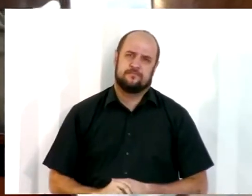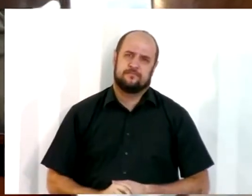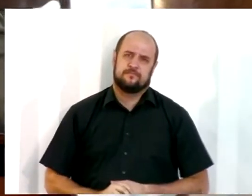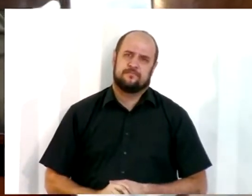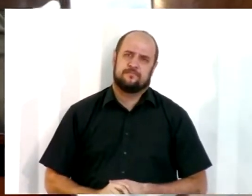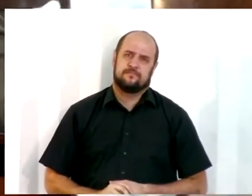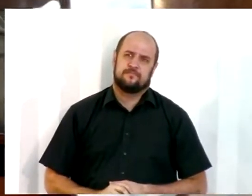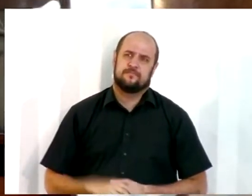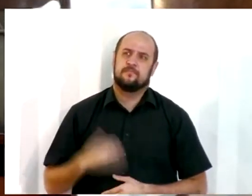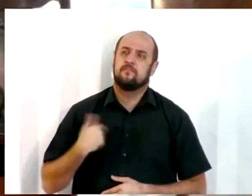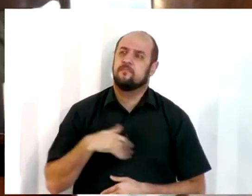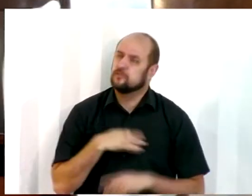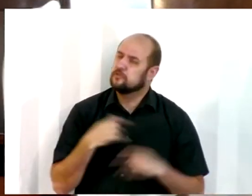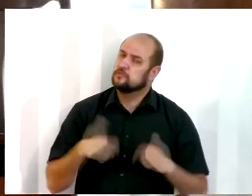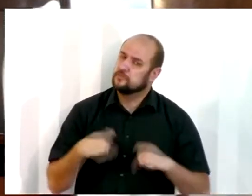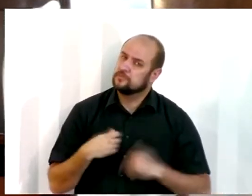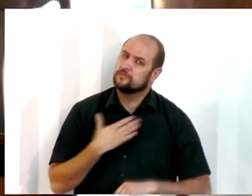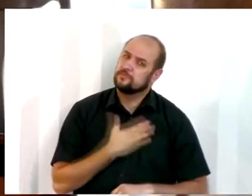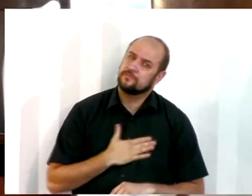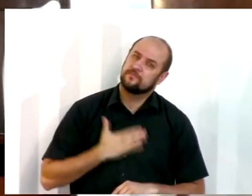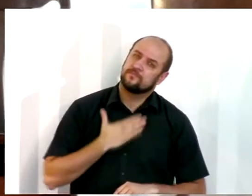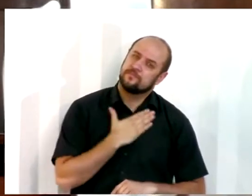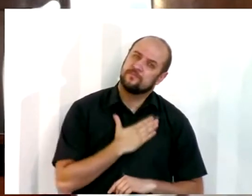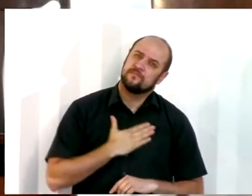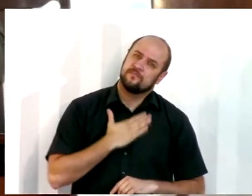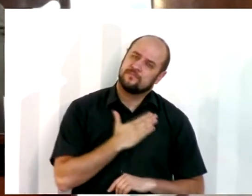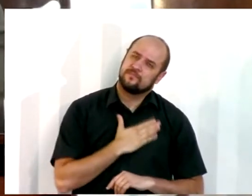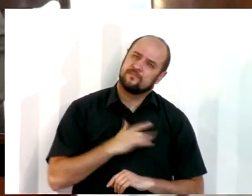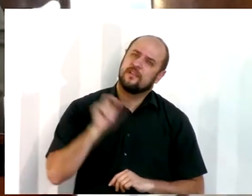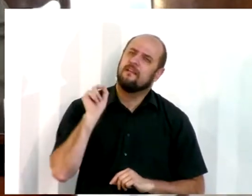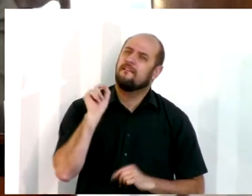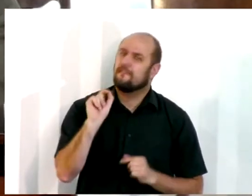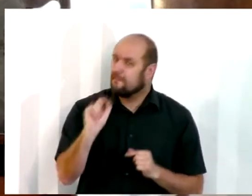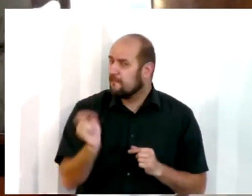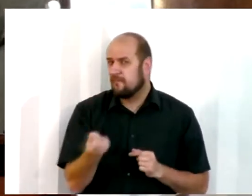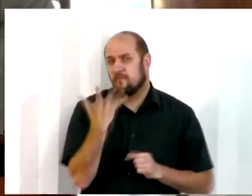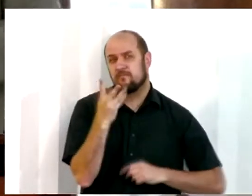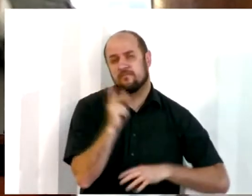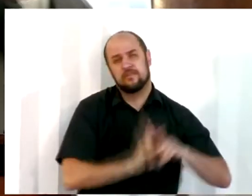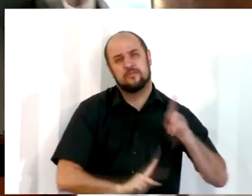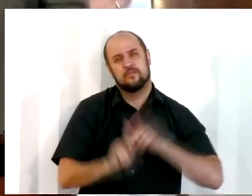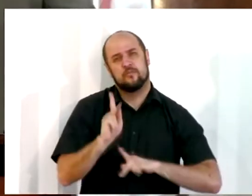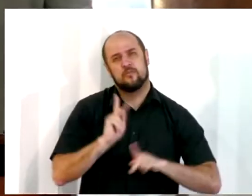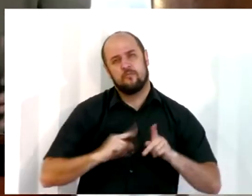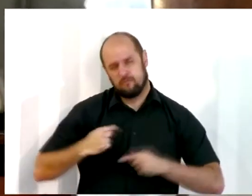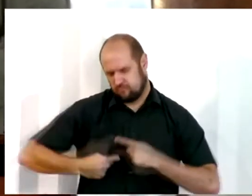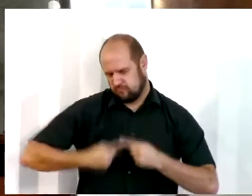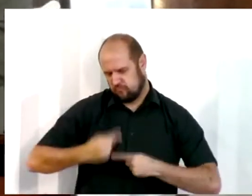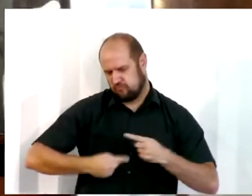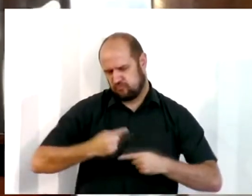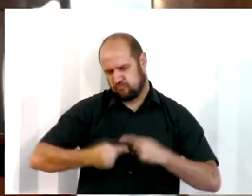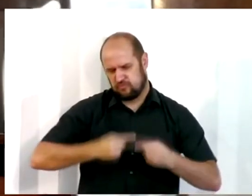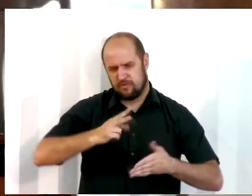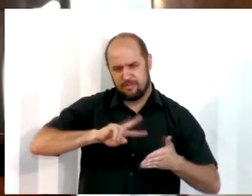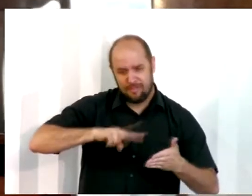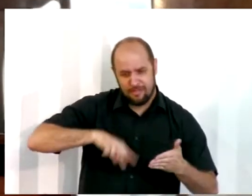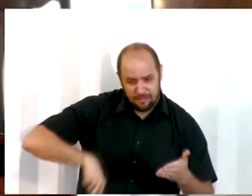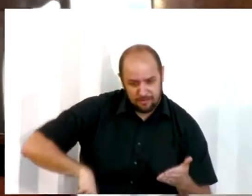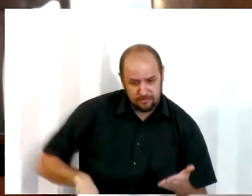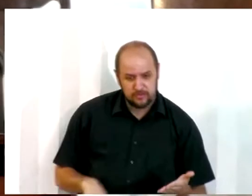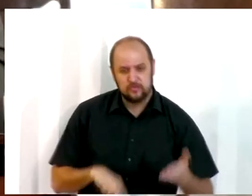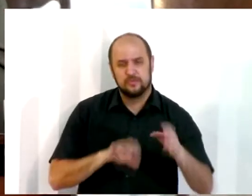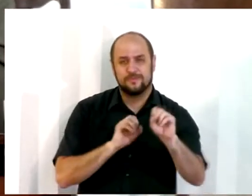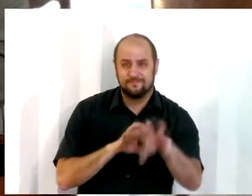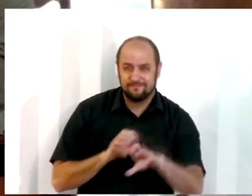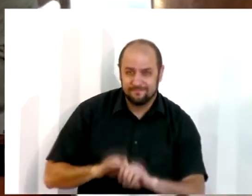Nós precisamos ter esse prazer. O que aconteceu com o povo durante esse processo todo de leitura, de